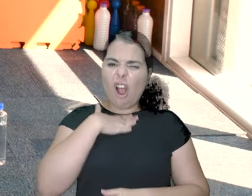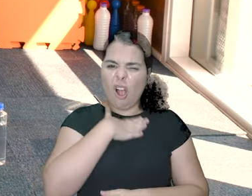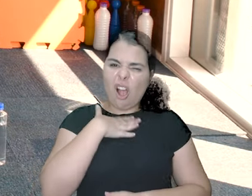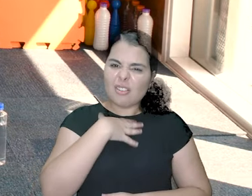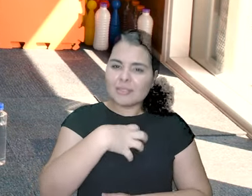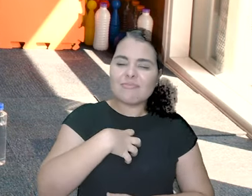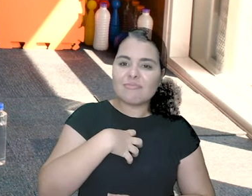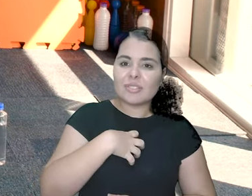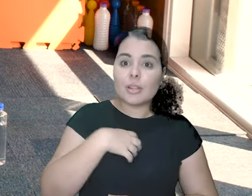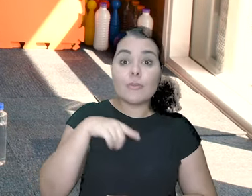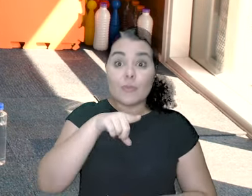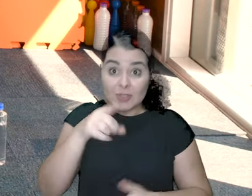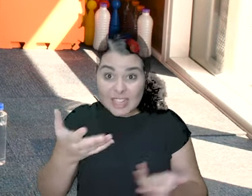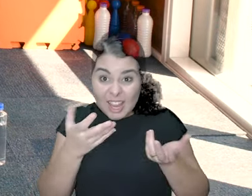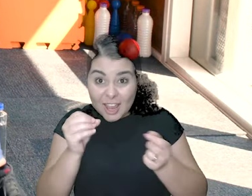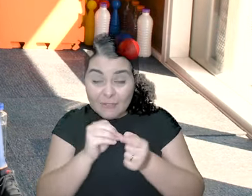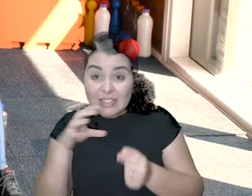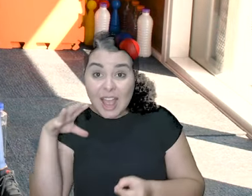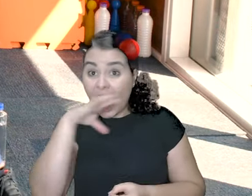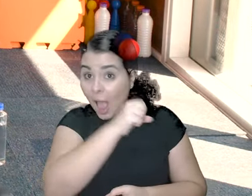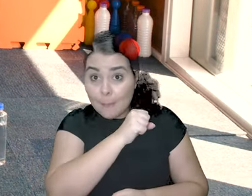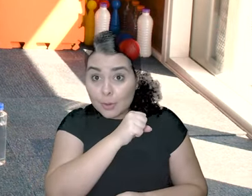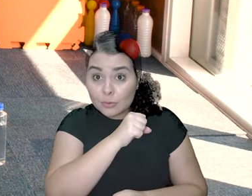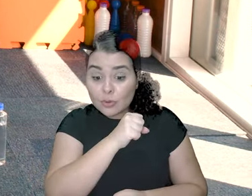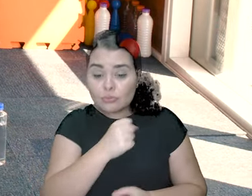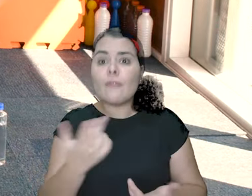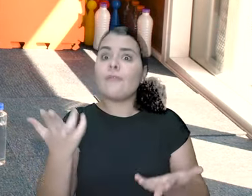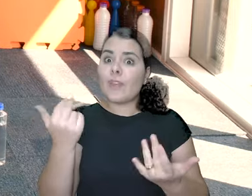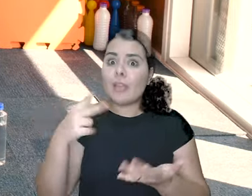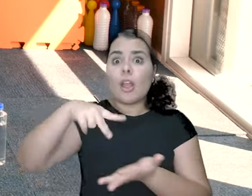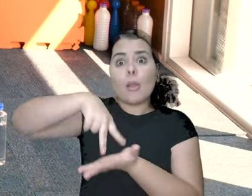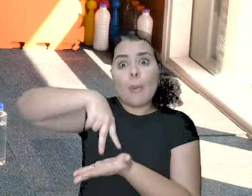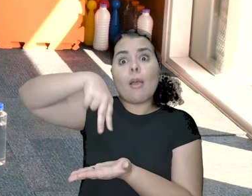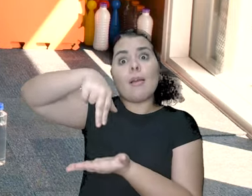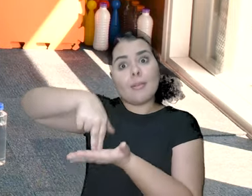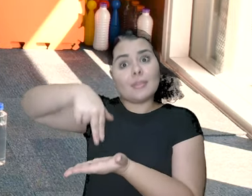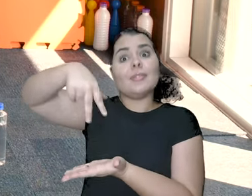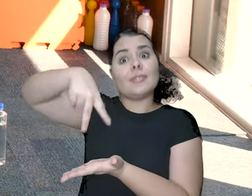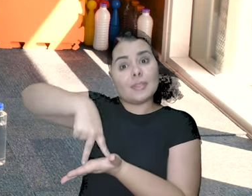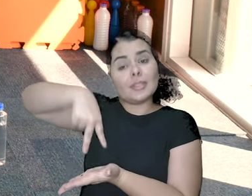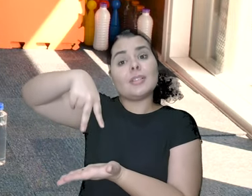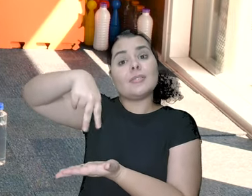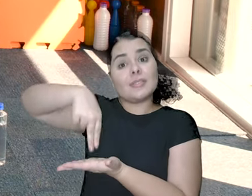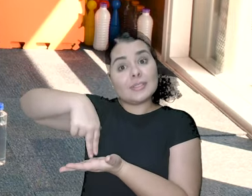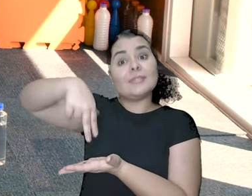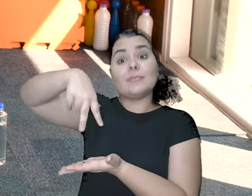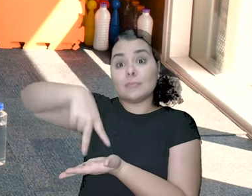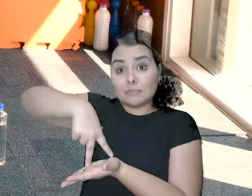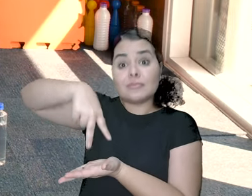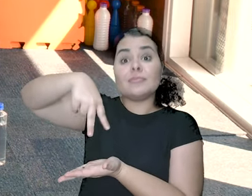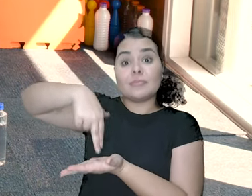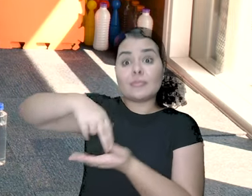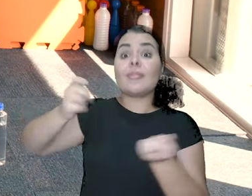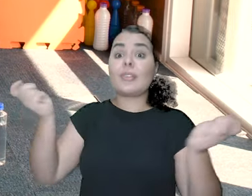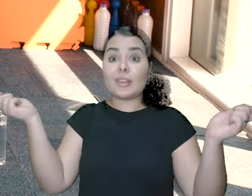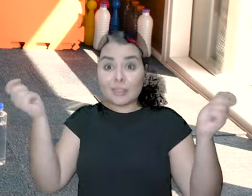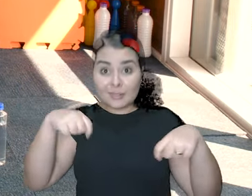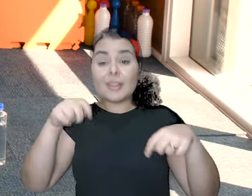Praft. Praft. Alguém quer fazer mais rápido? Com um pouco de salto.